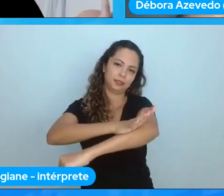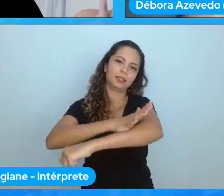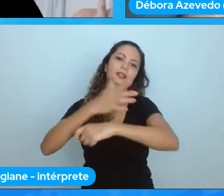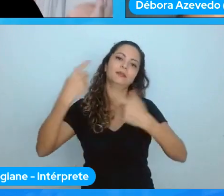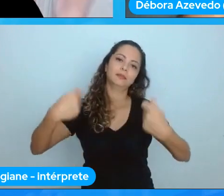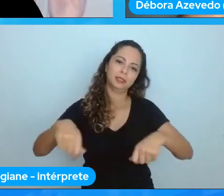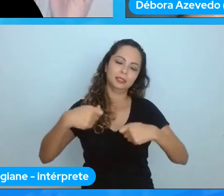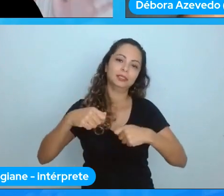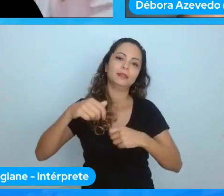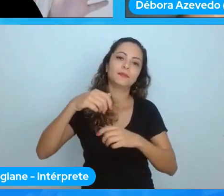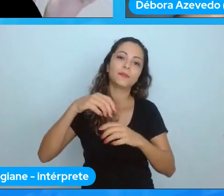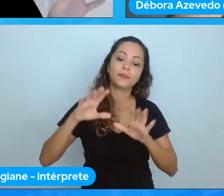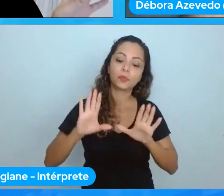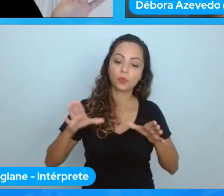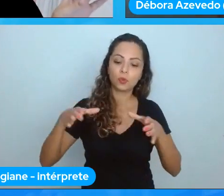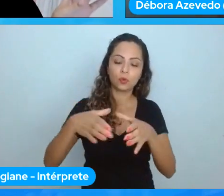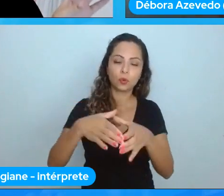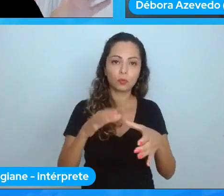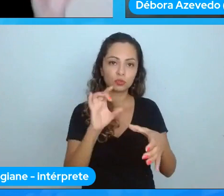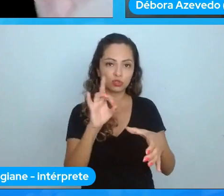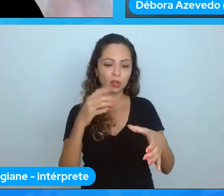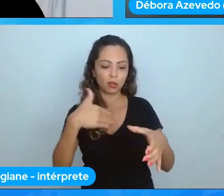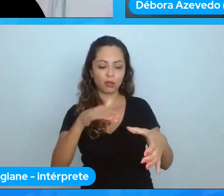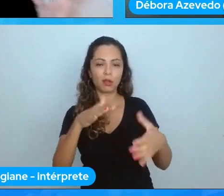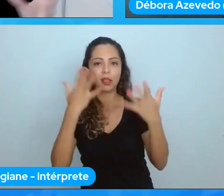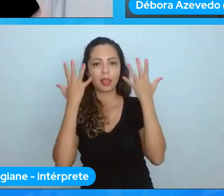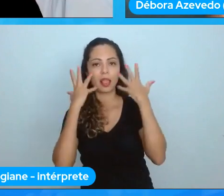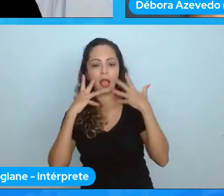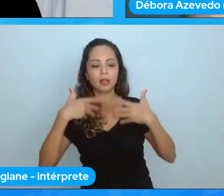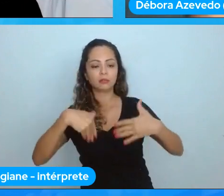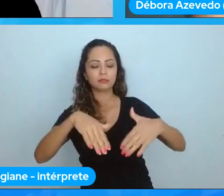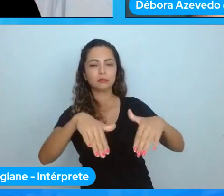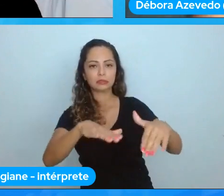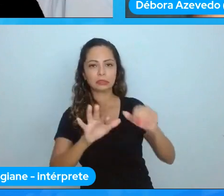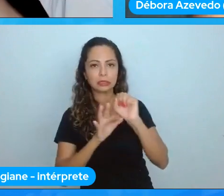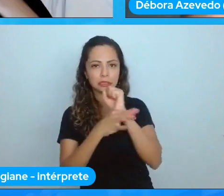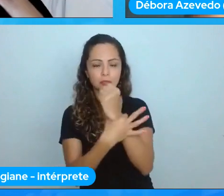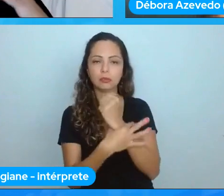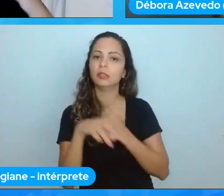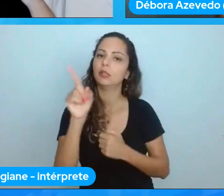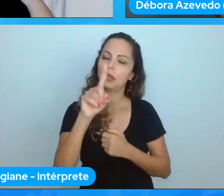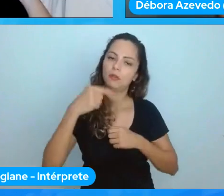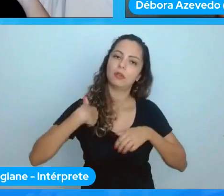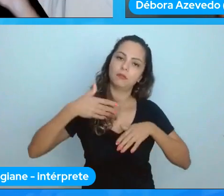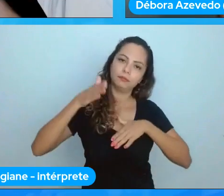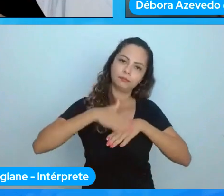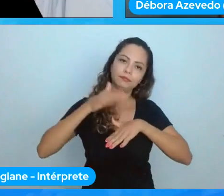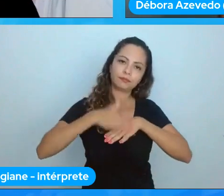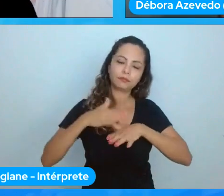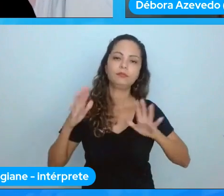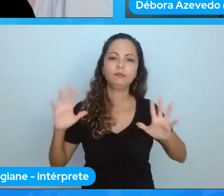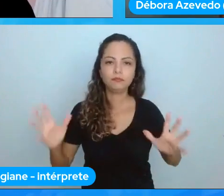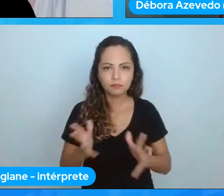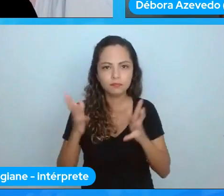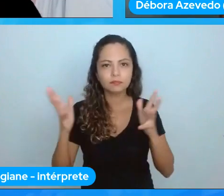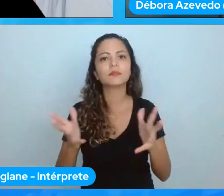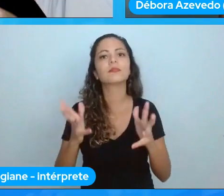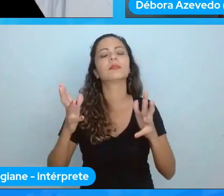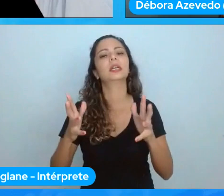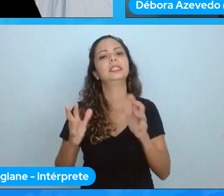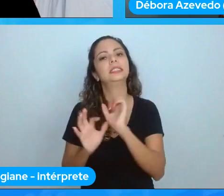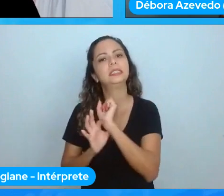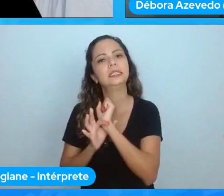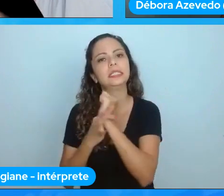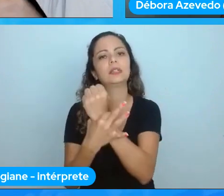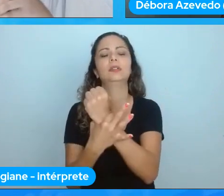sozinha ela não vai ser segura organicamente ou você constrói a comunidade você constrói essa segurança e você é